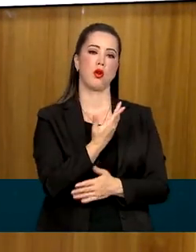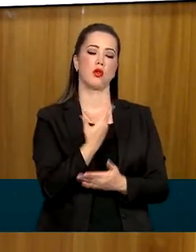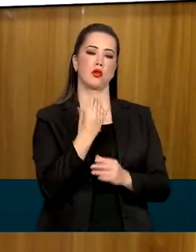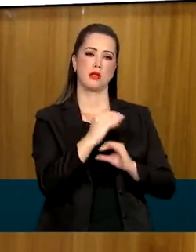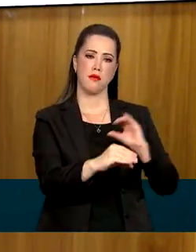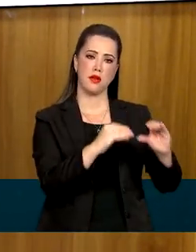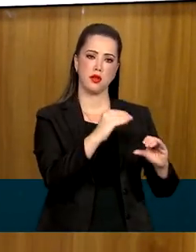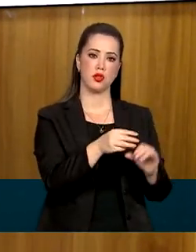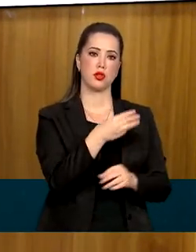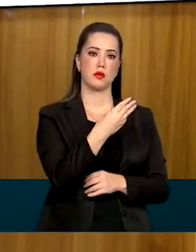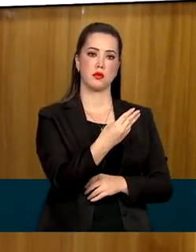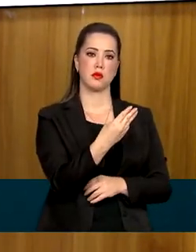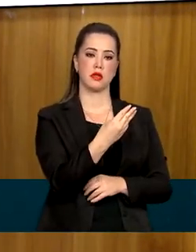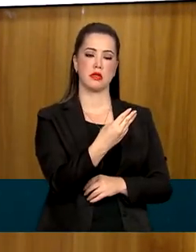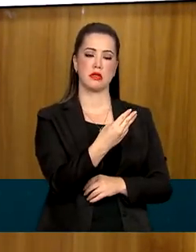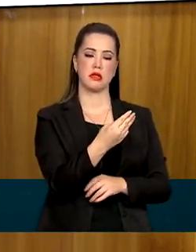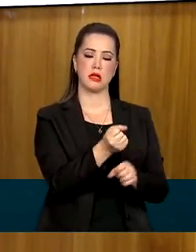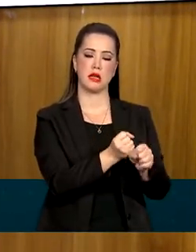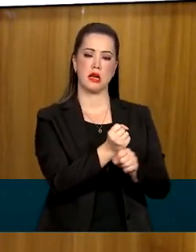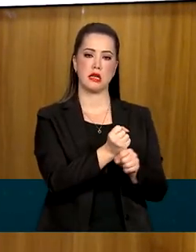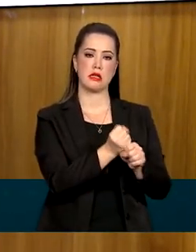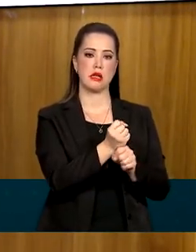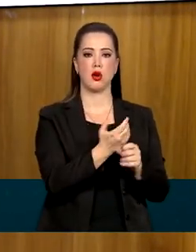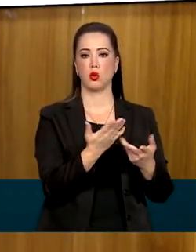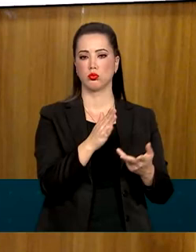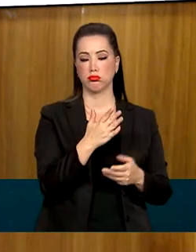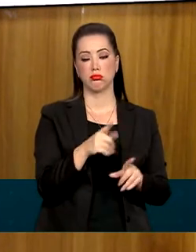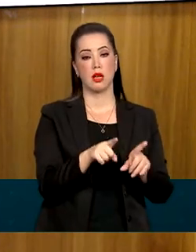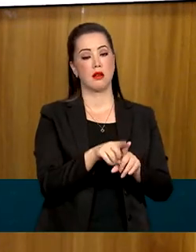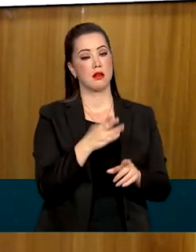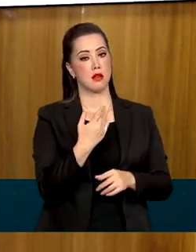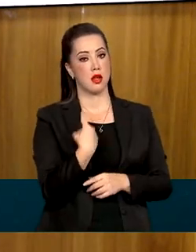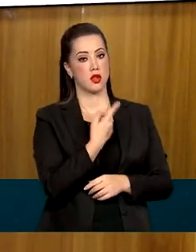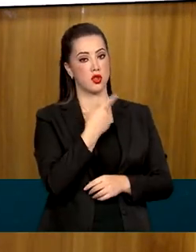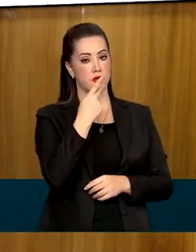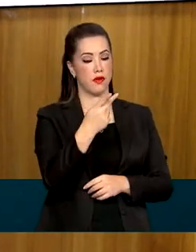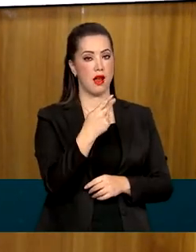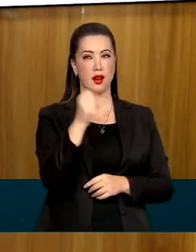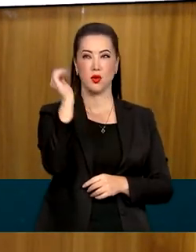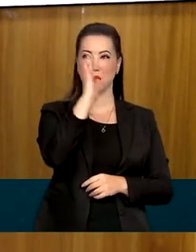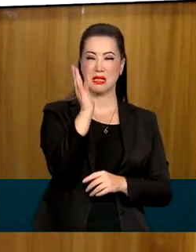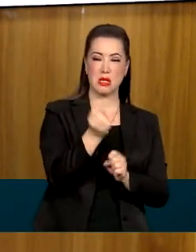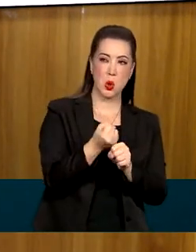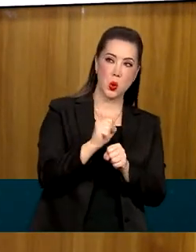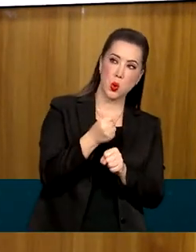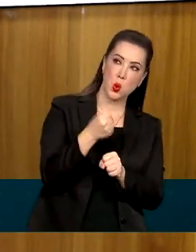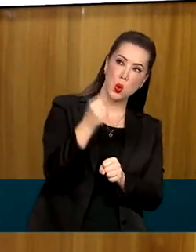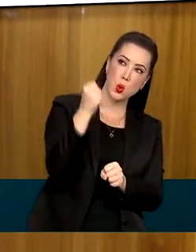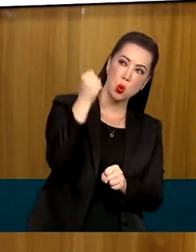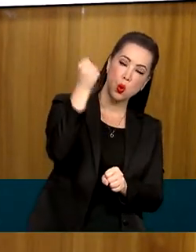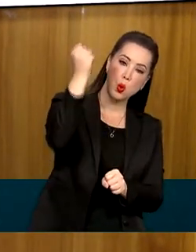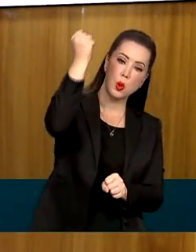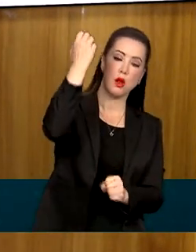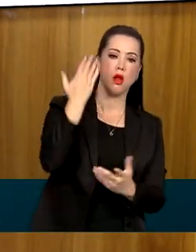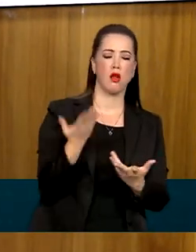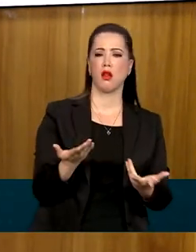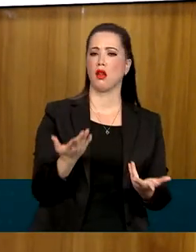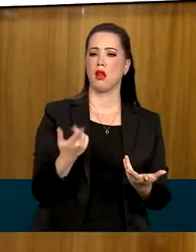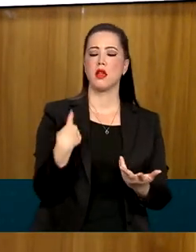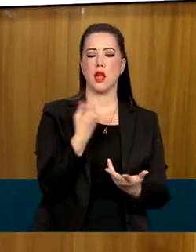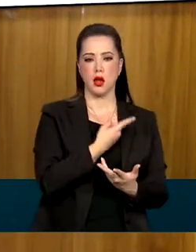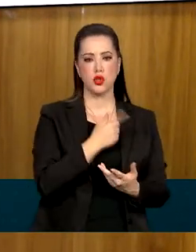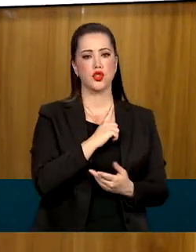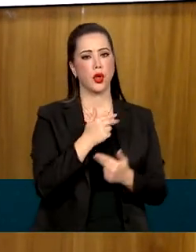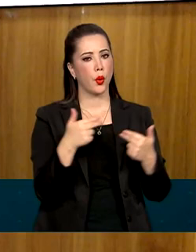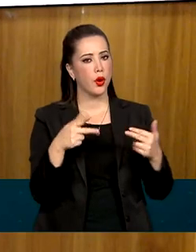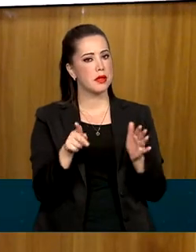últimos três anos e meio. Nós estamos falando de um país com dimensões continentais, o Brasil é um gigante e a gente produz muito no nosso interior.